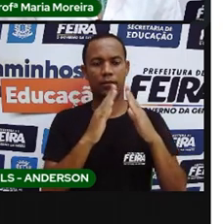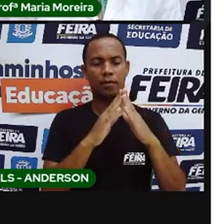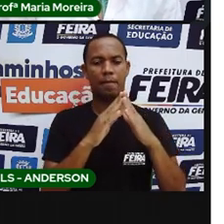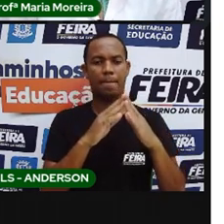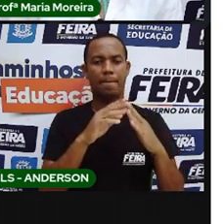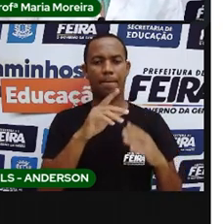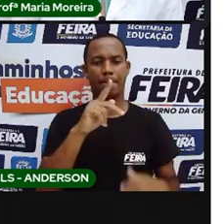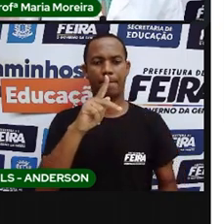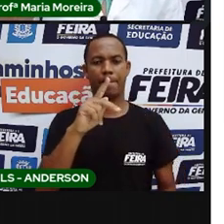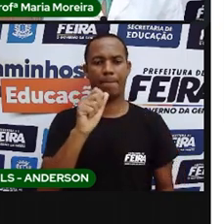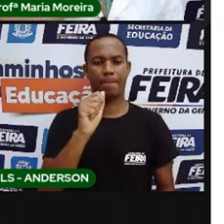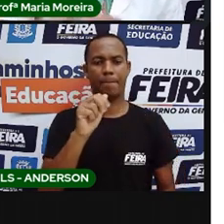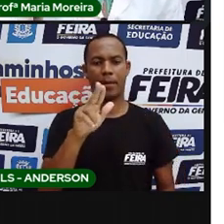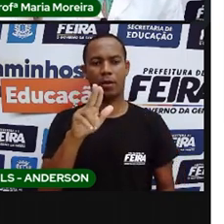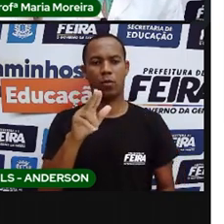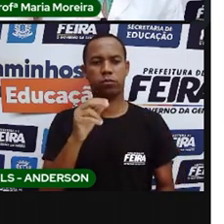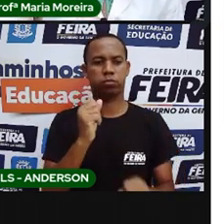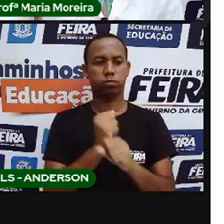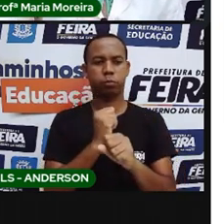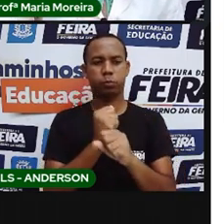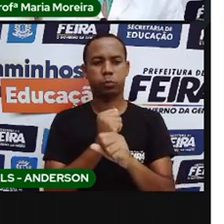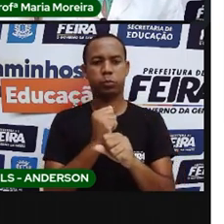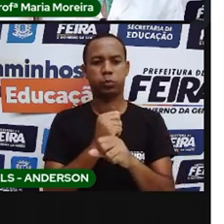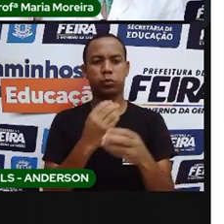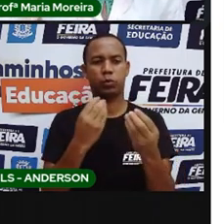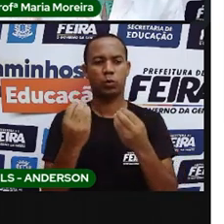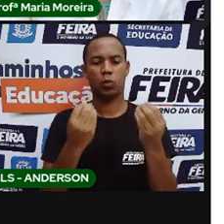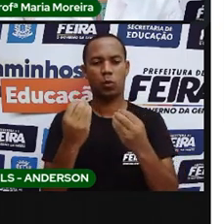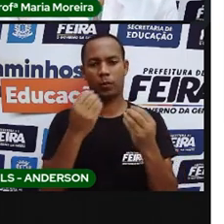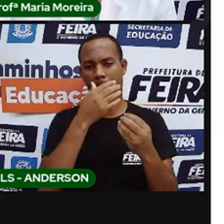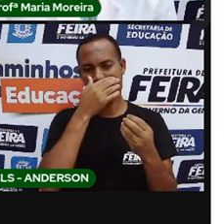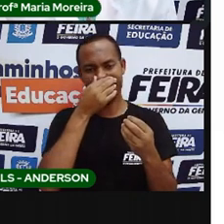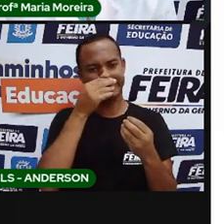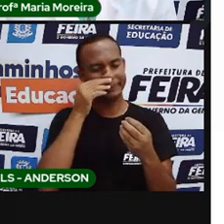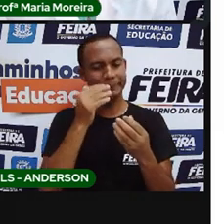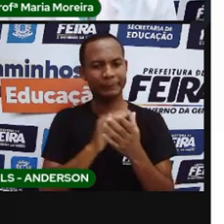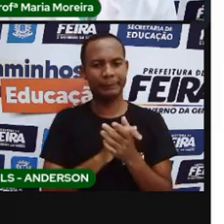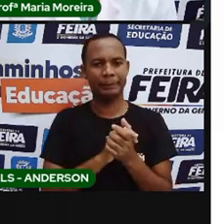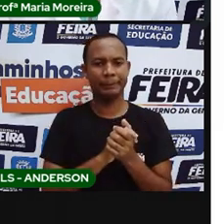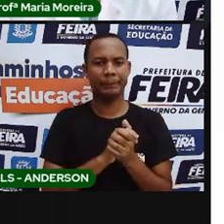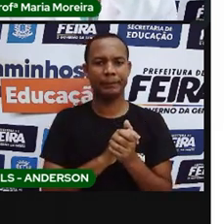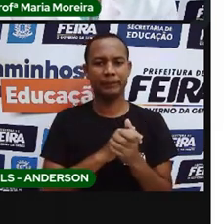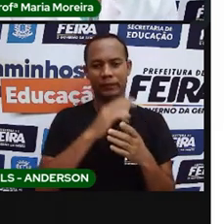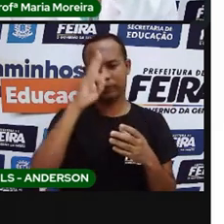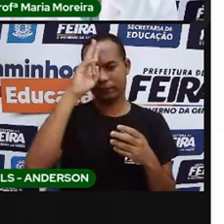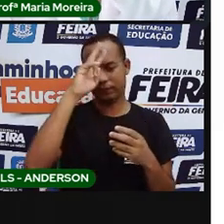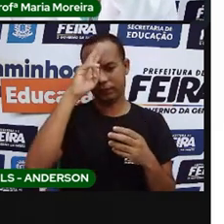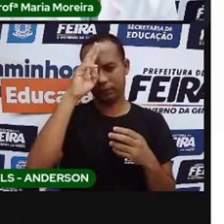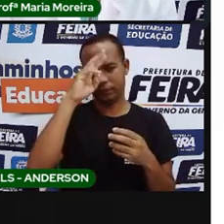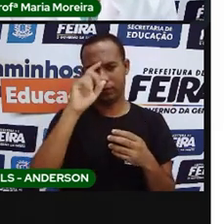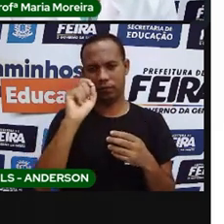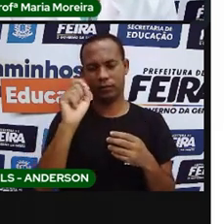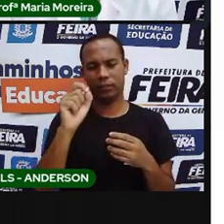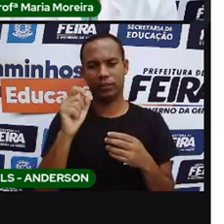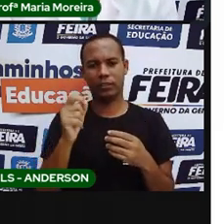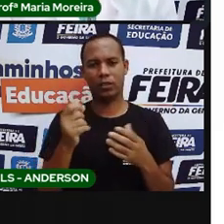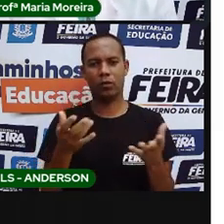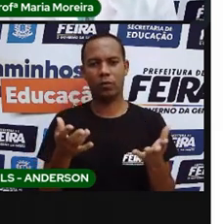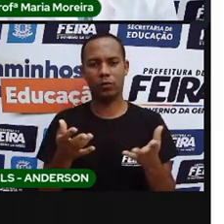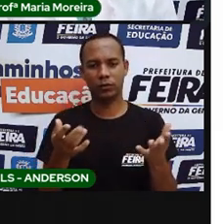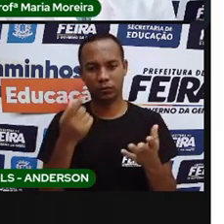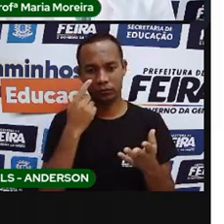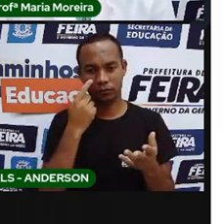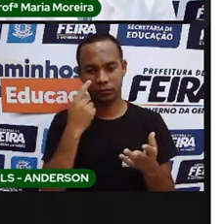que é pau a Que é o quê? Aquela casa, que é o quê? de barro, é a própria avó para vocês. Porque lembra muito a casa de alvinaria que a gente tem hoje. Que é a